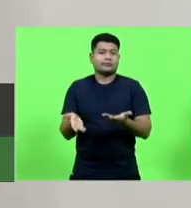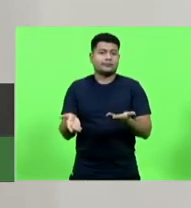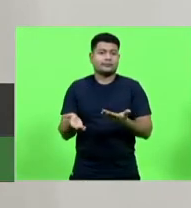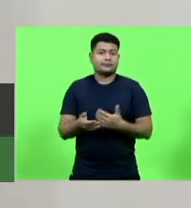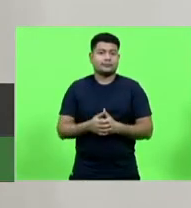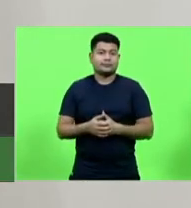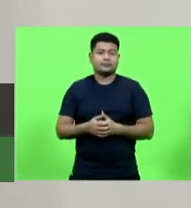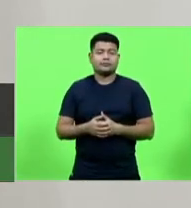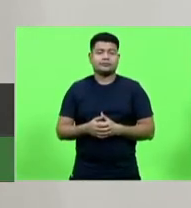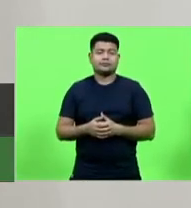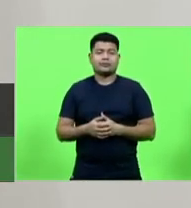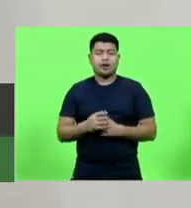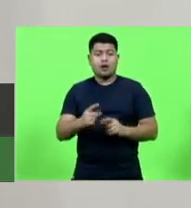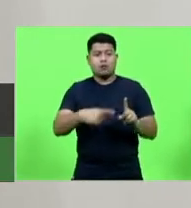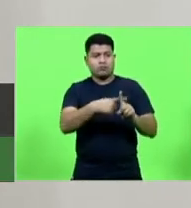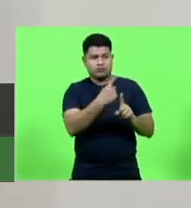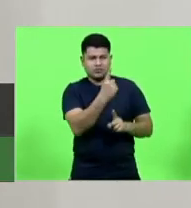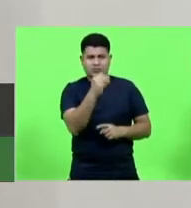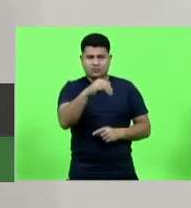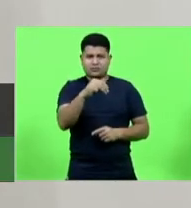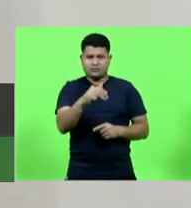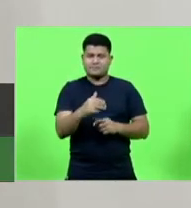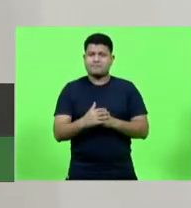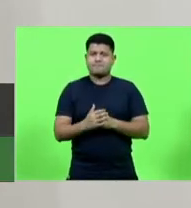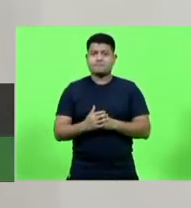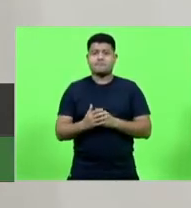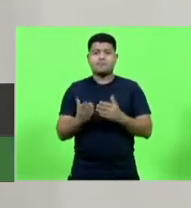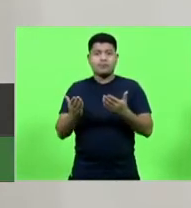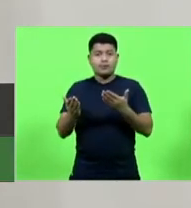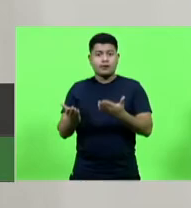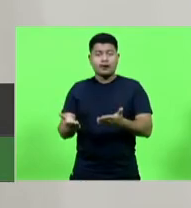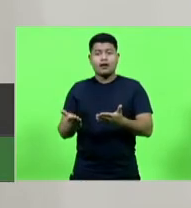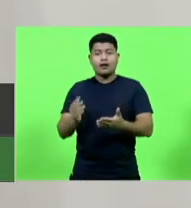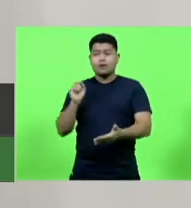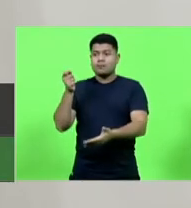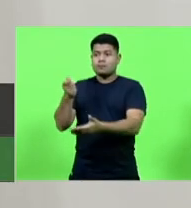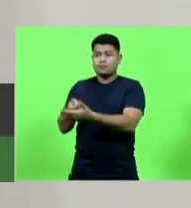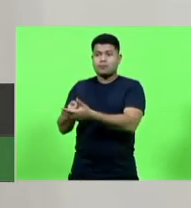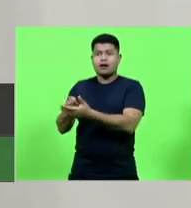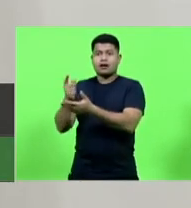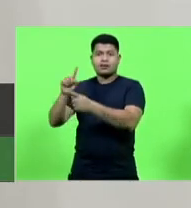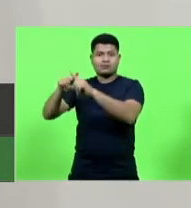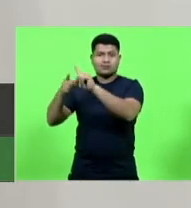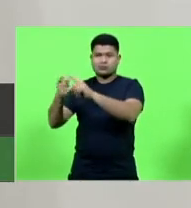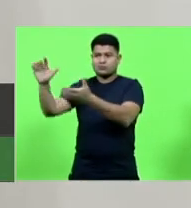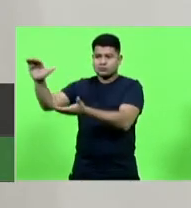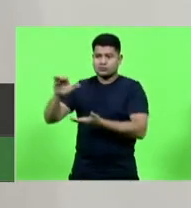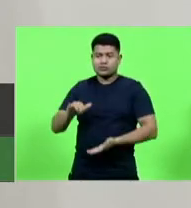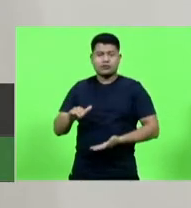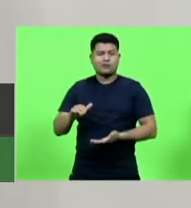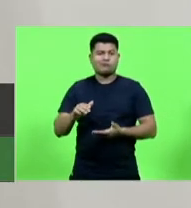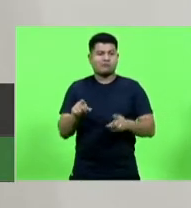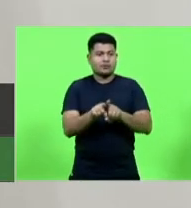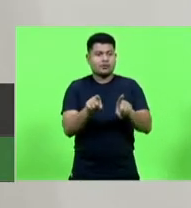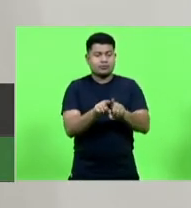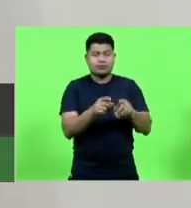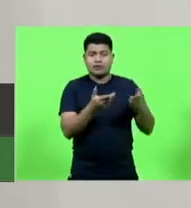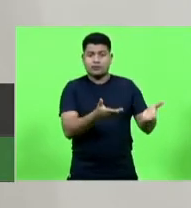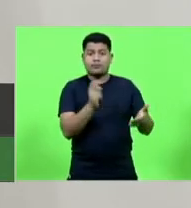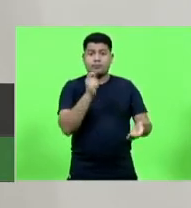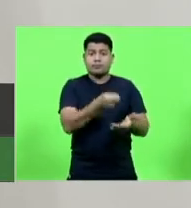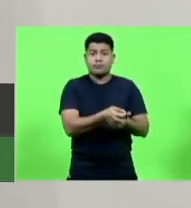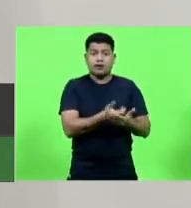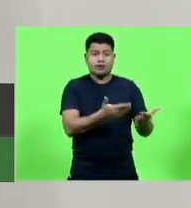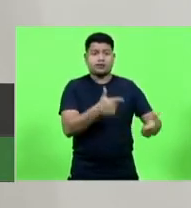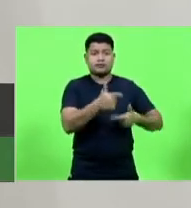E quando ele paga o fornecedor, paga o trabalhador, ele diz o seguinte, eu quero sobreviver, porque quem está com